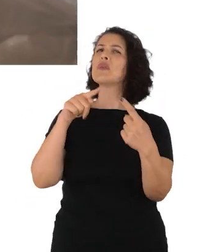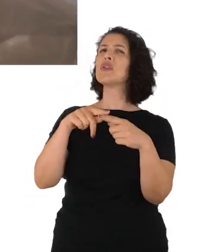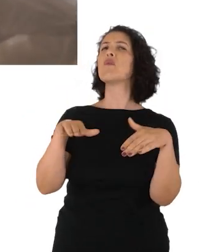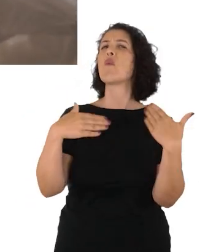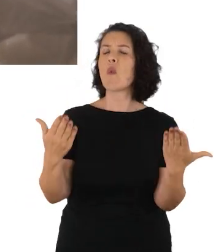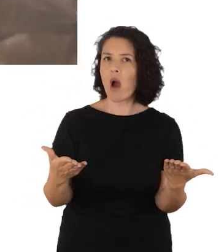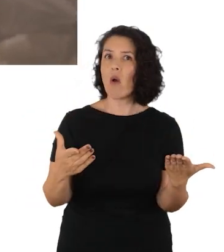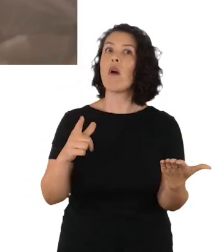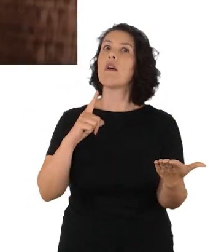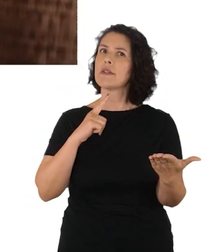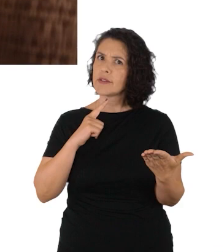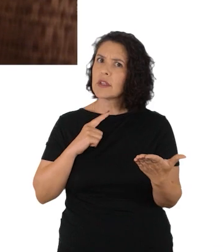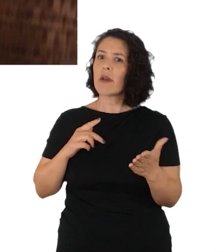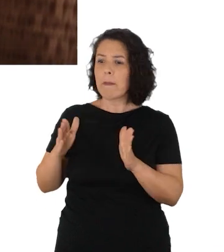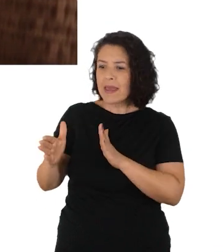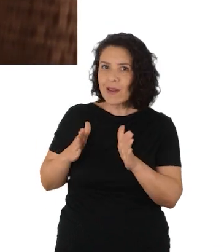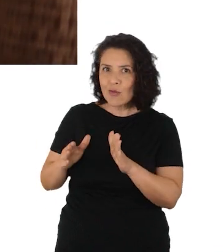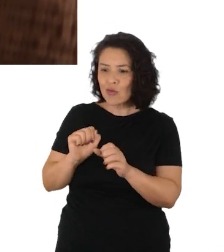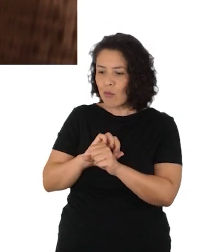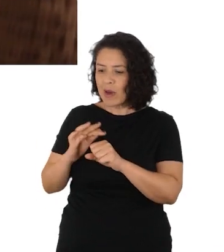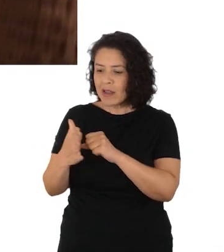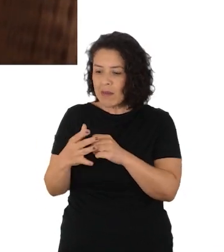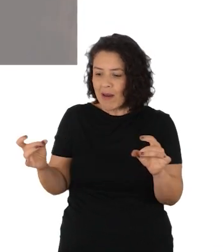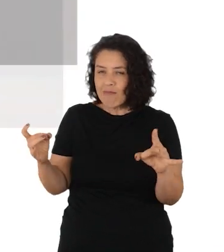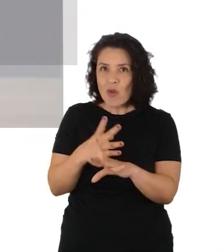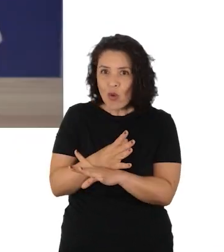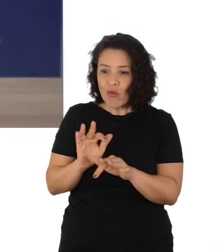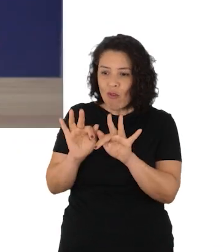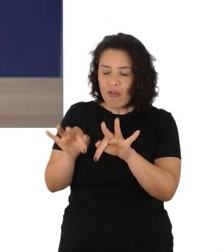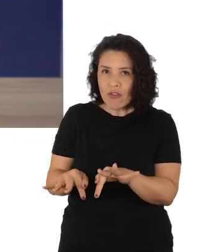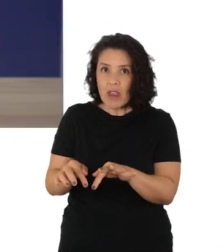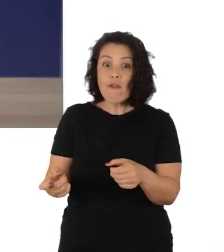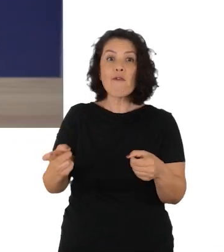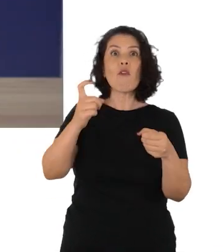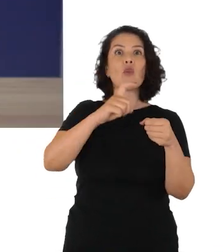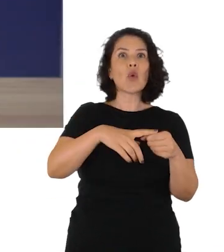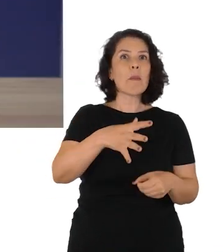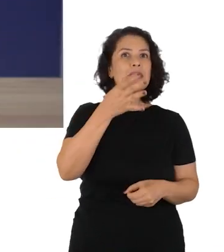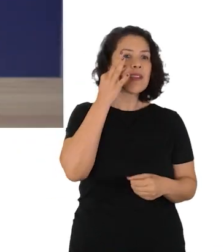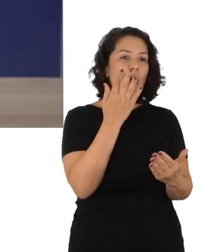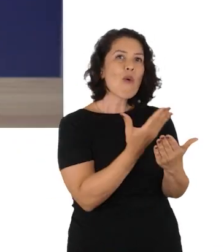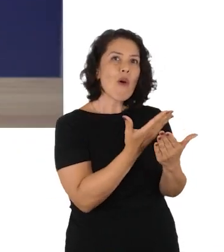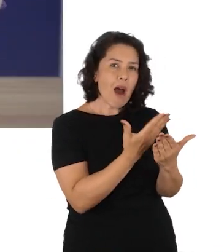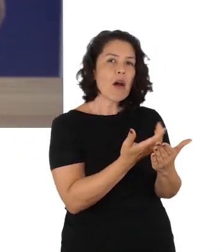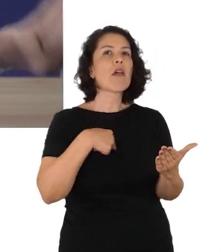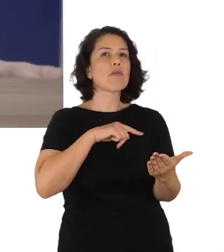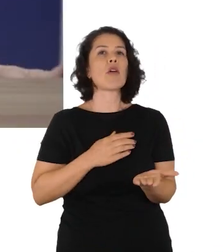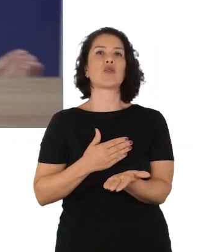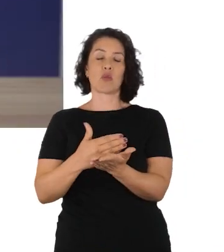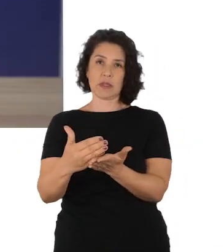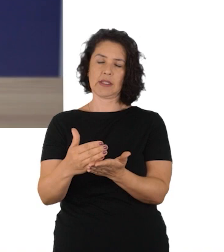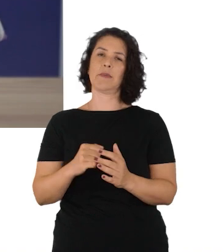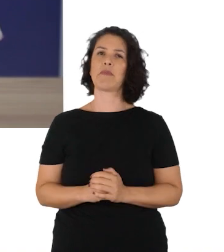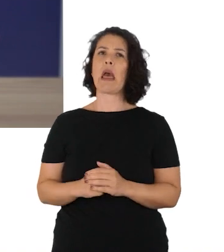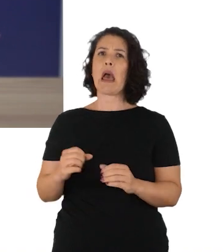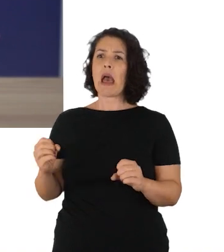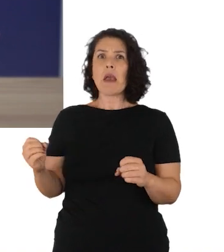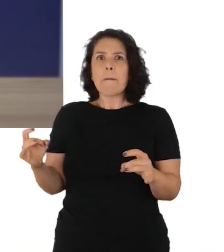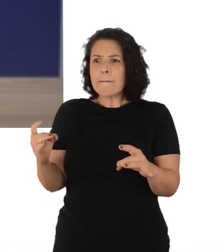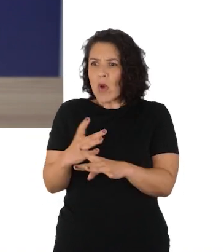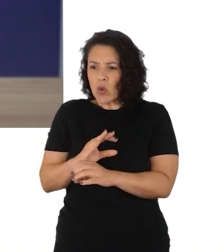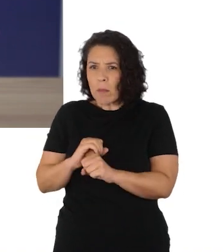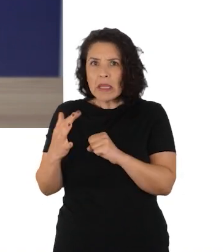ela se fortaleceu no fim da pandemia com a retomada das aulas presenciais. E naquele momento pós